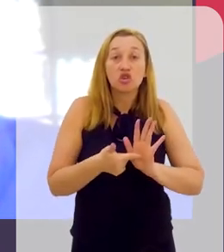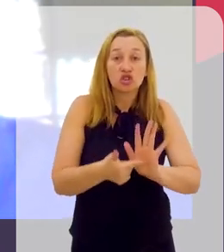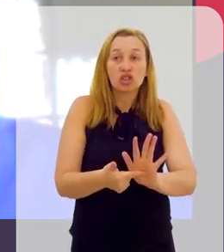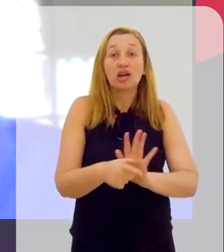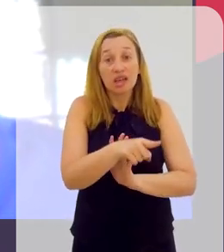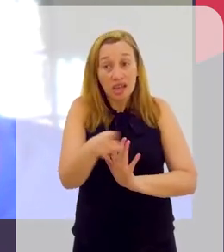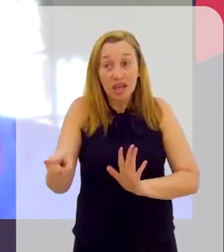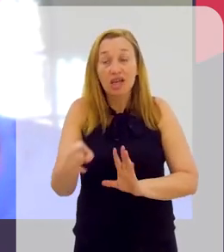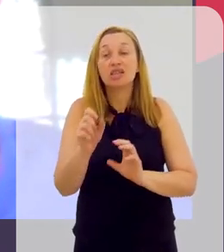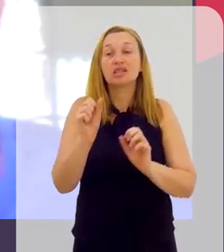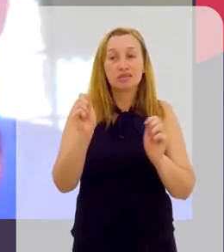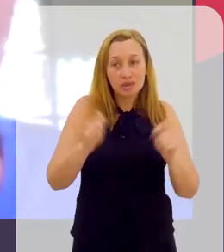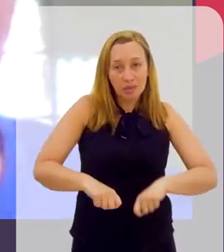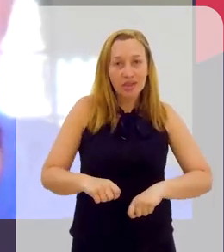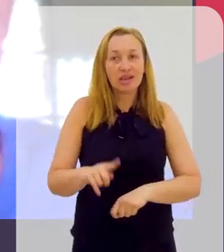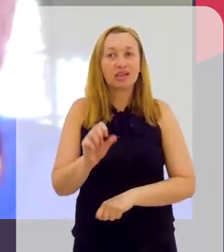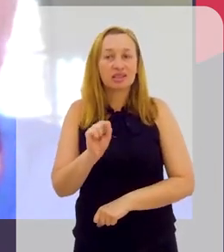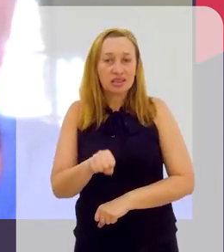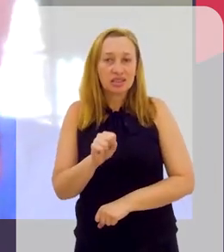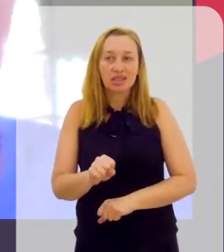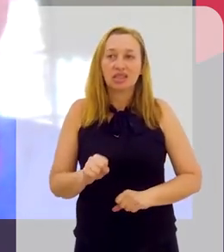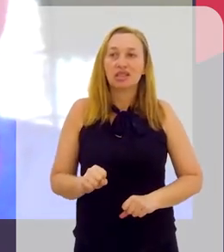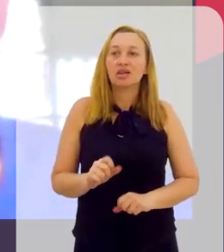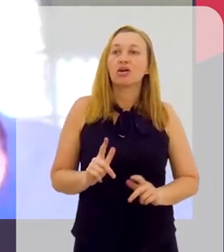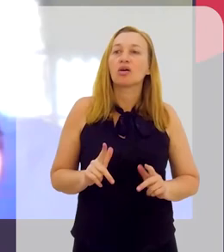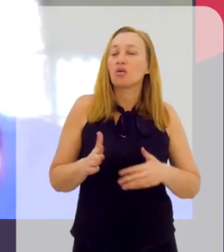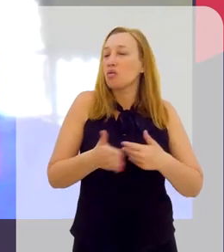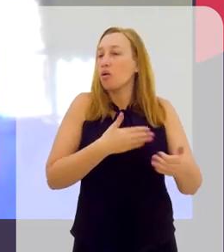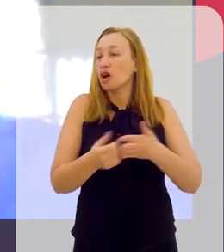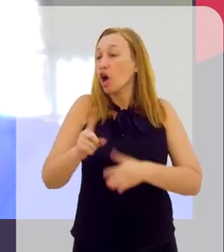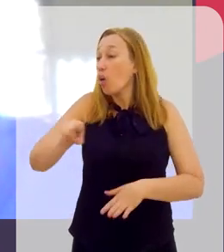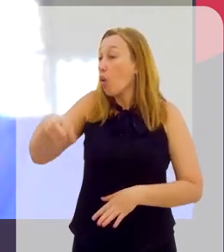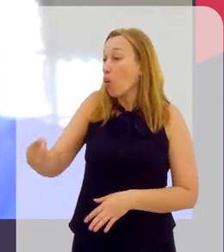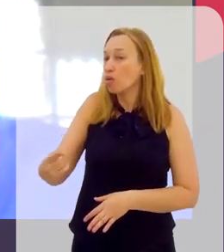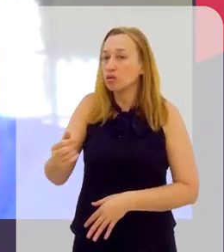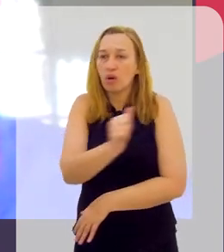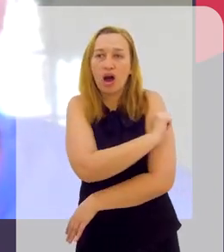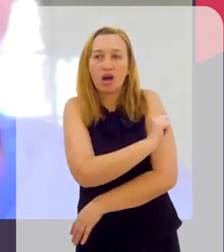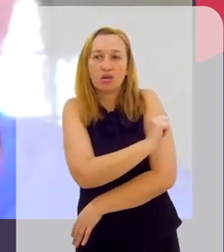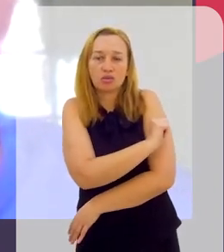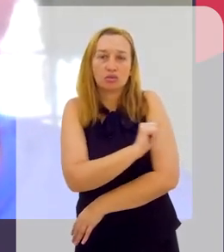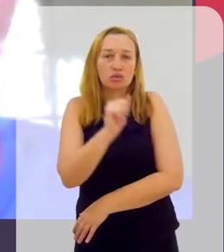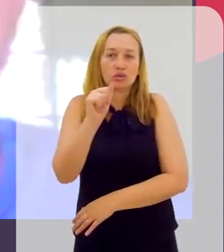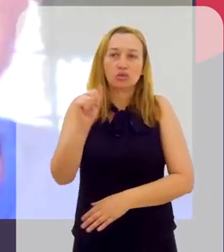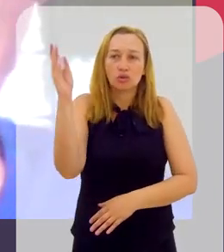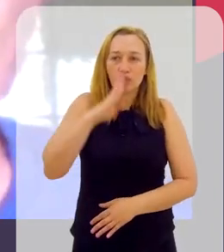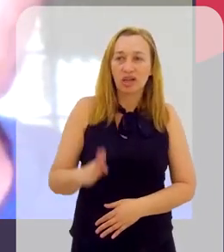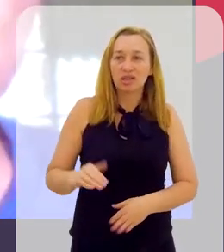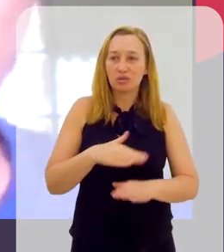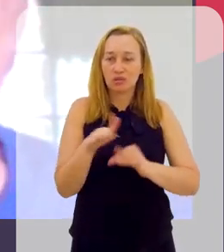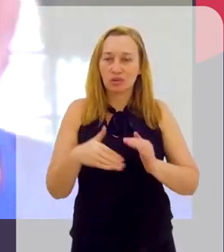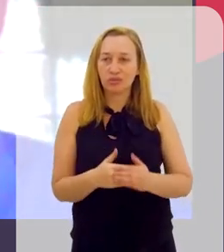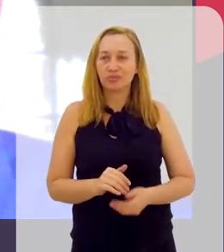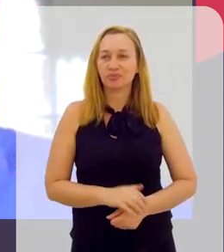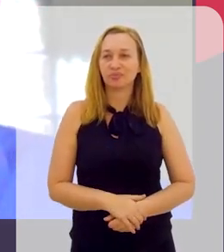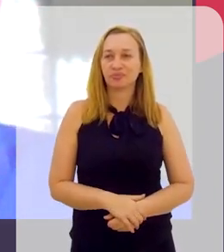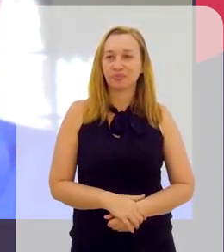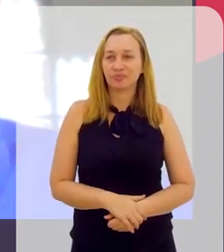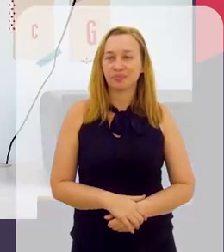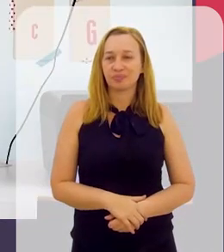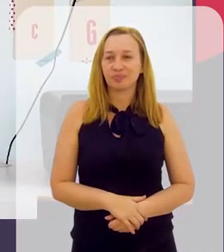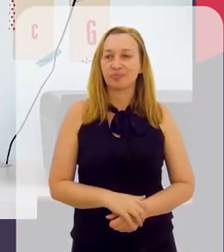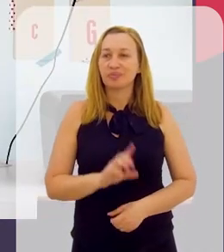e mostrar a eles que eles são capazes. São tão capazes quanto qualquer outro estudante do Brasil inteiro.